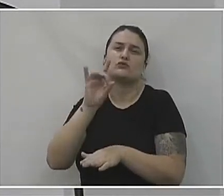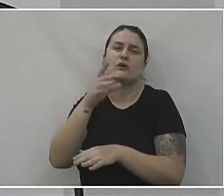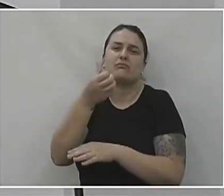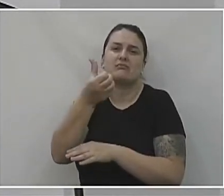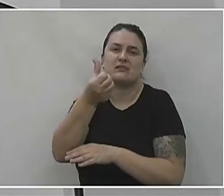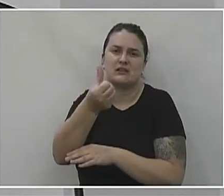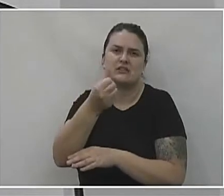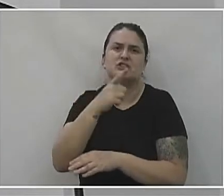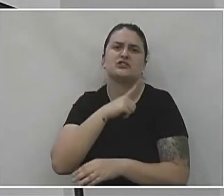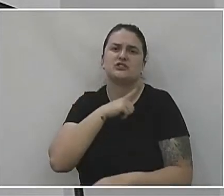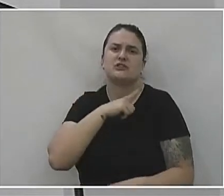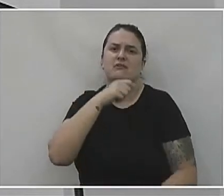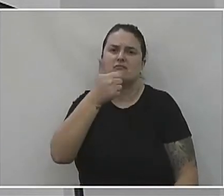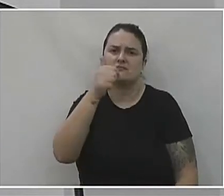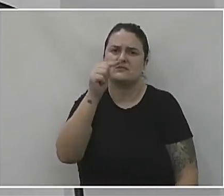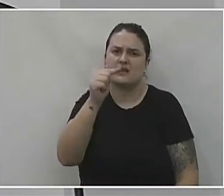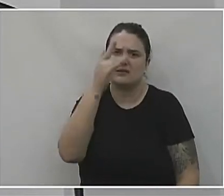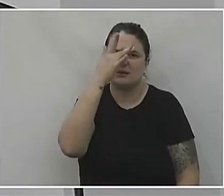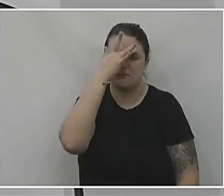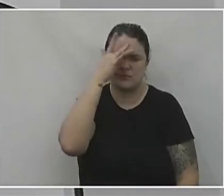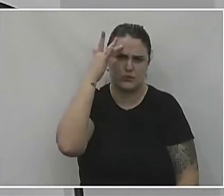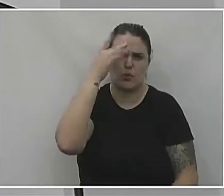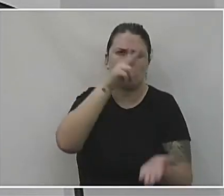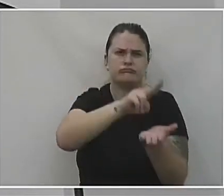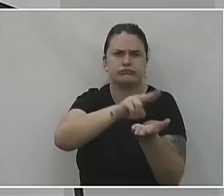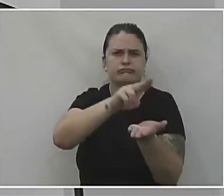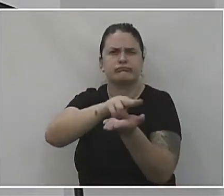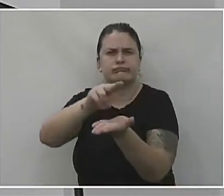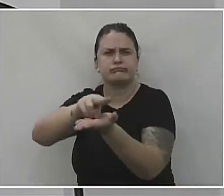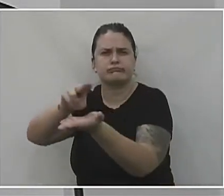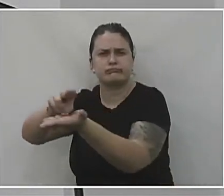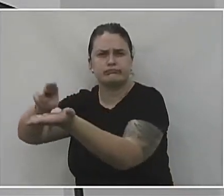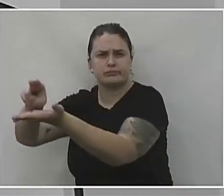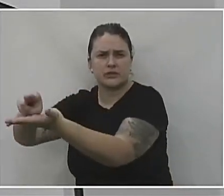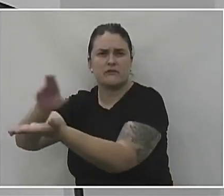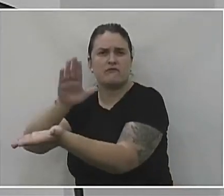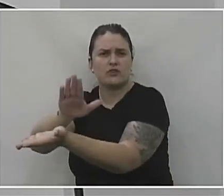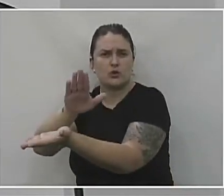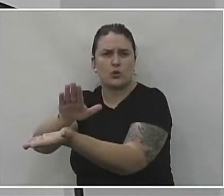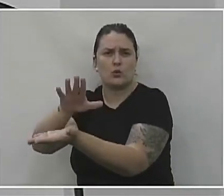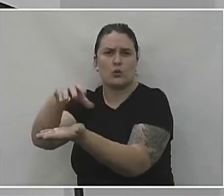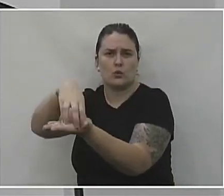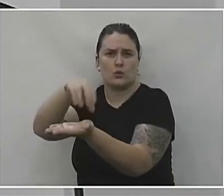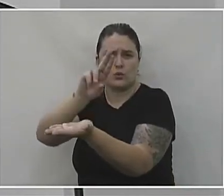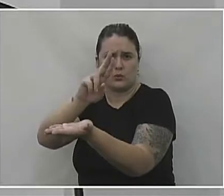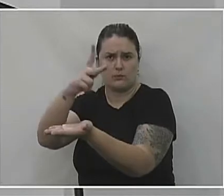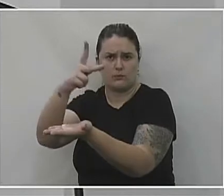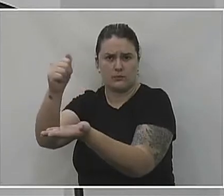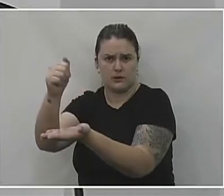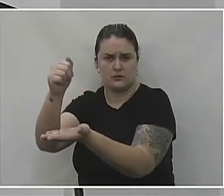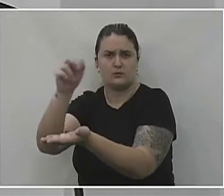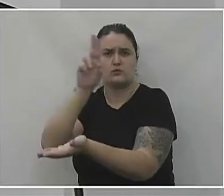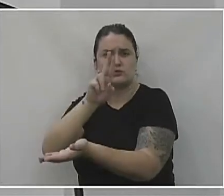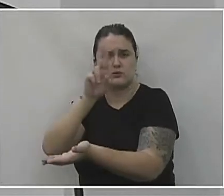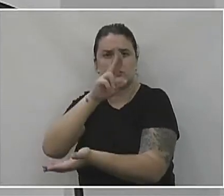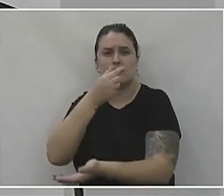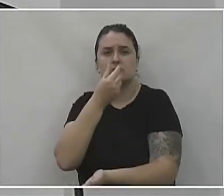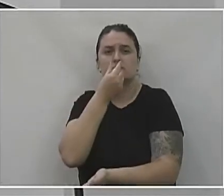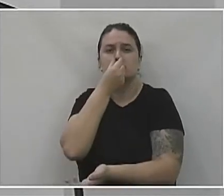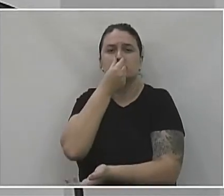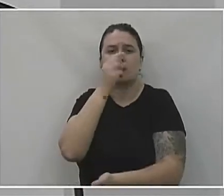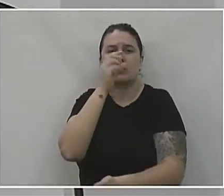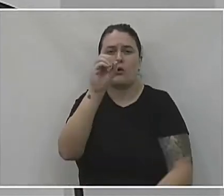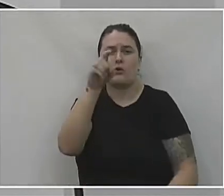16, mas como 17 pacientes em um desses dias internados lá dentro da UPA, todos com oxigênio,